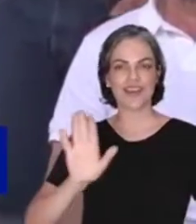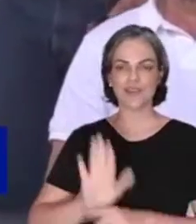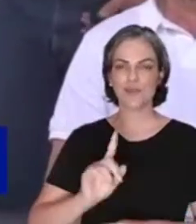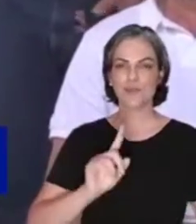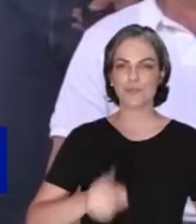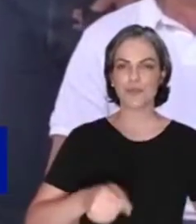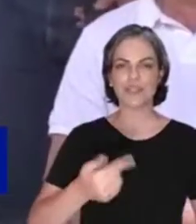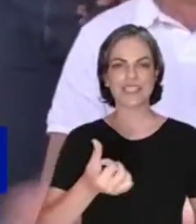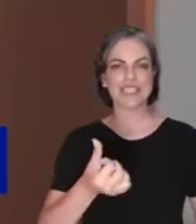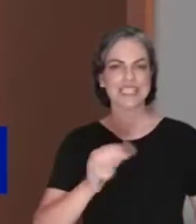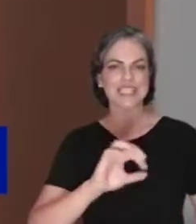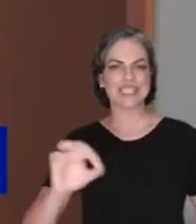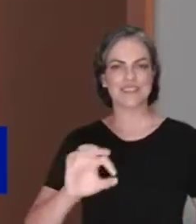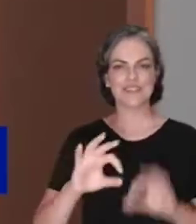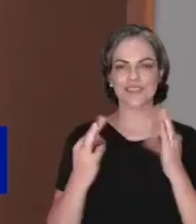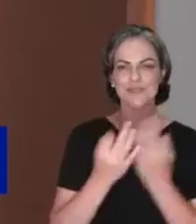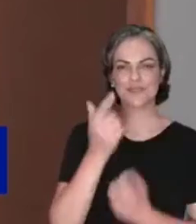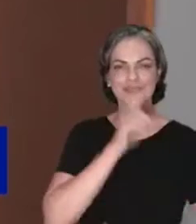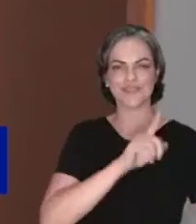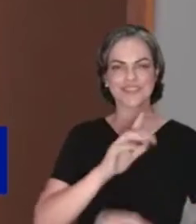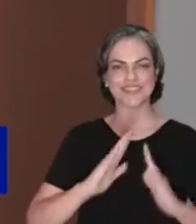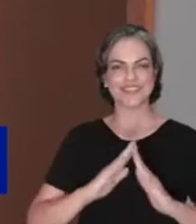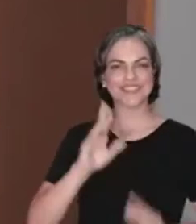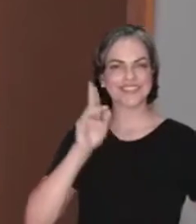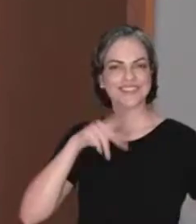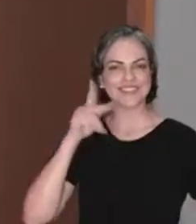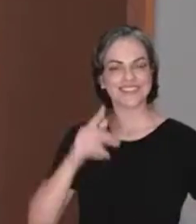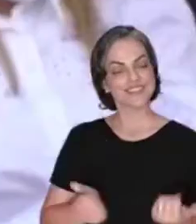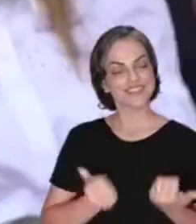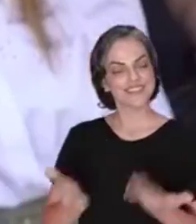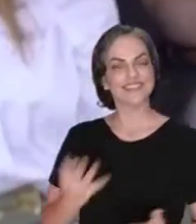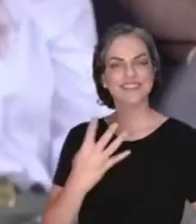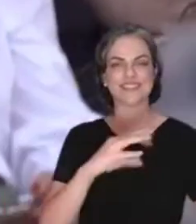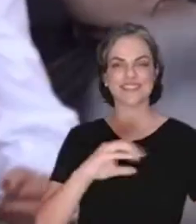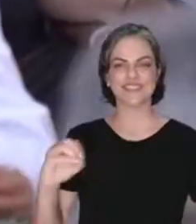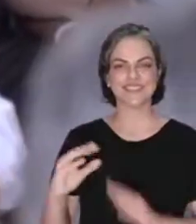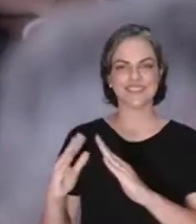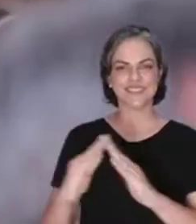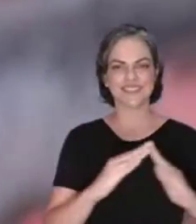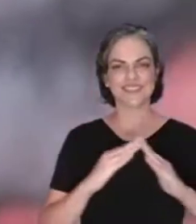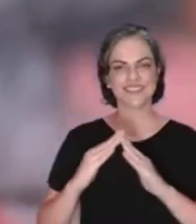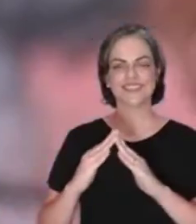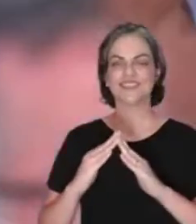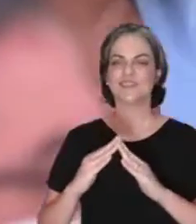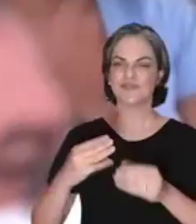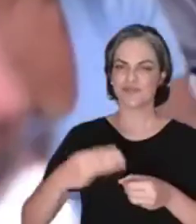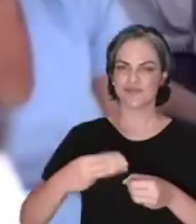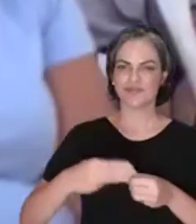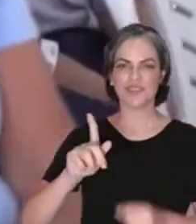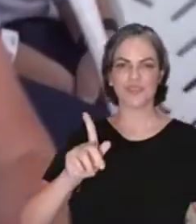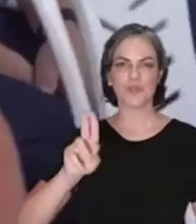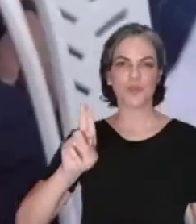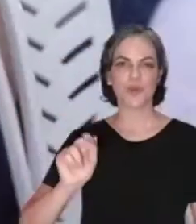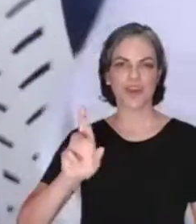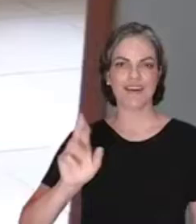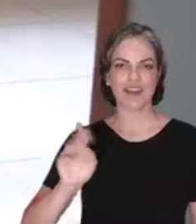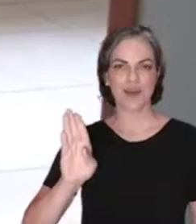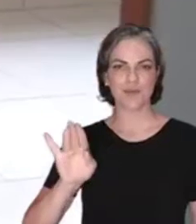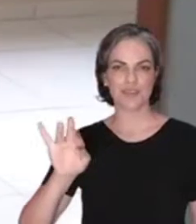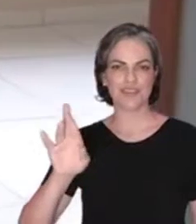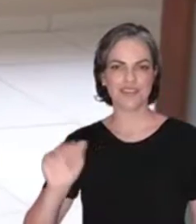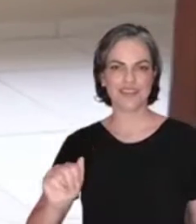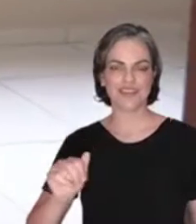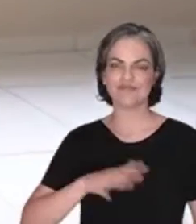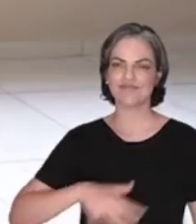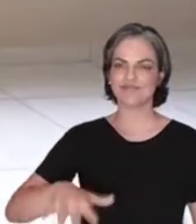ajudou 1.600 pessoas a conquistarem um lar na Paraíba. Entregamos 400 unidades habitacionais no município de Guarabira, o